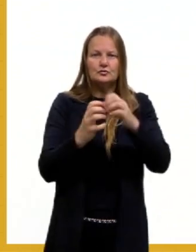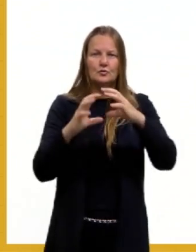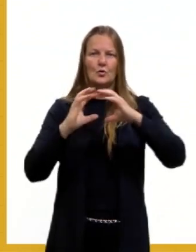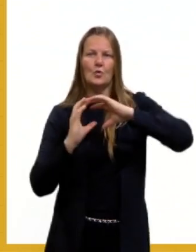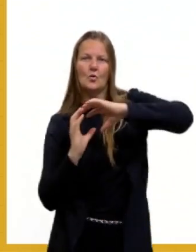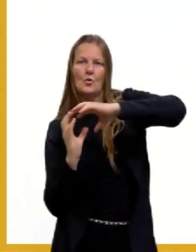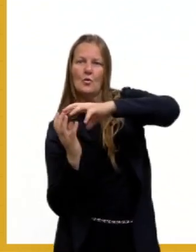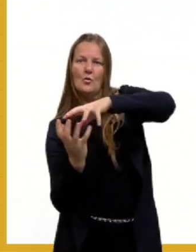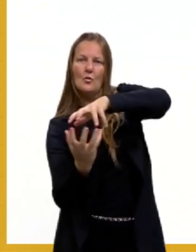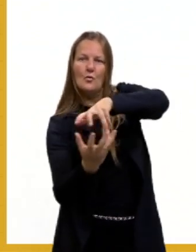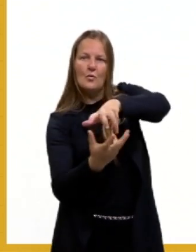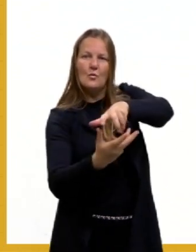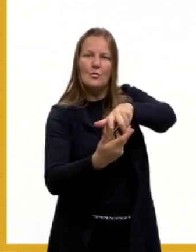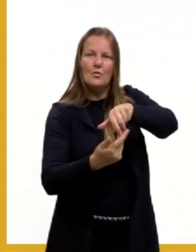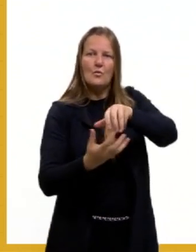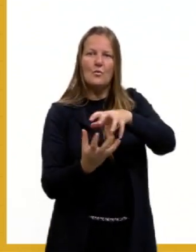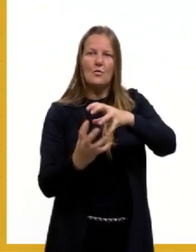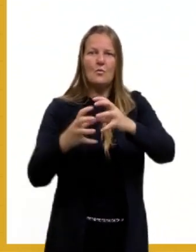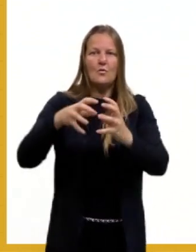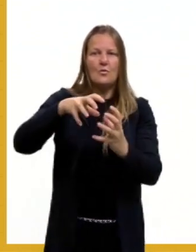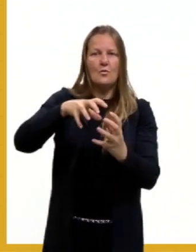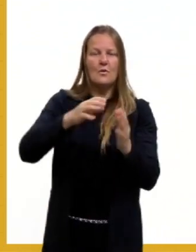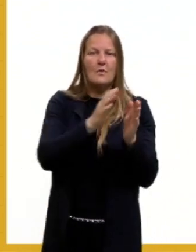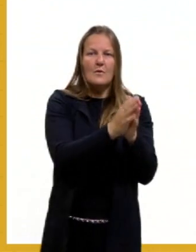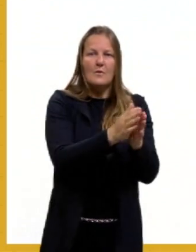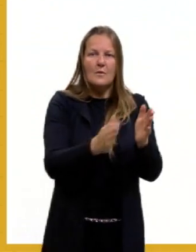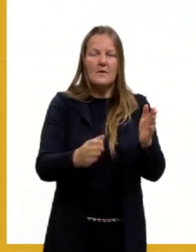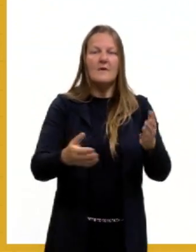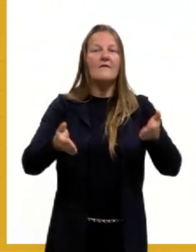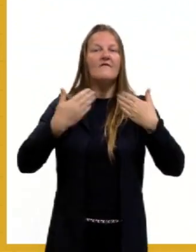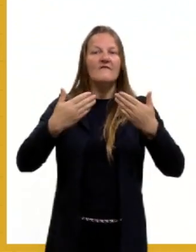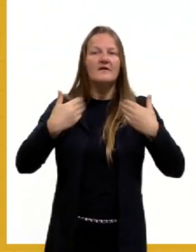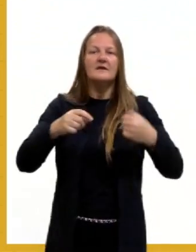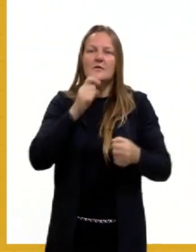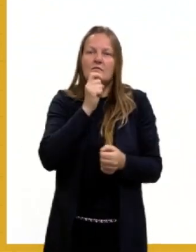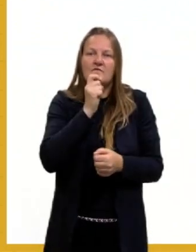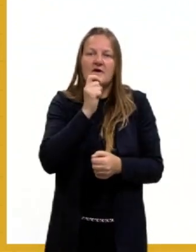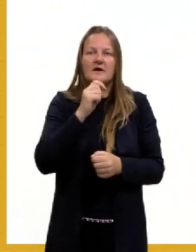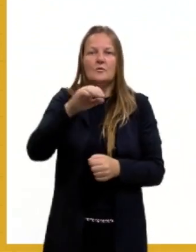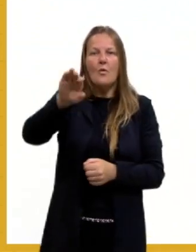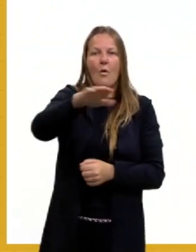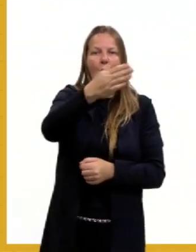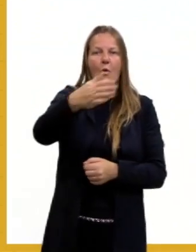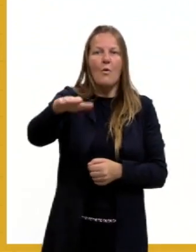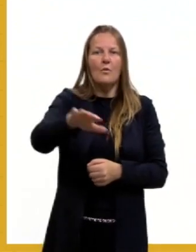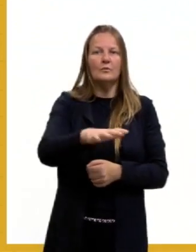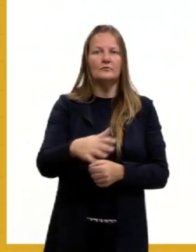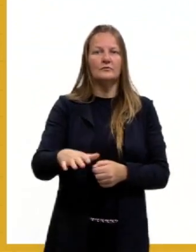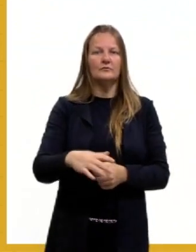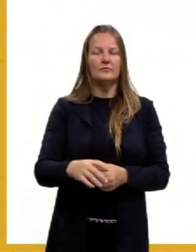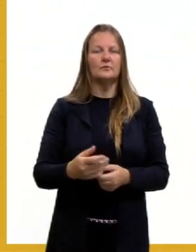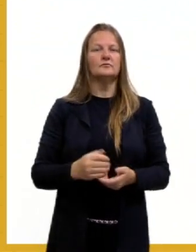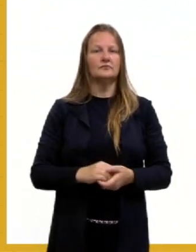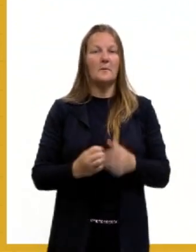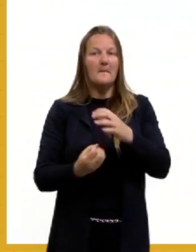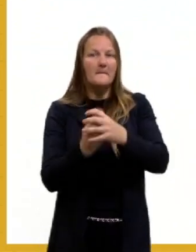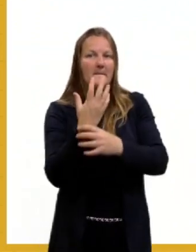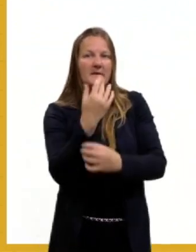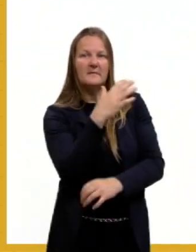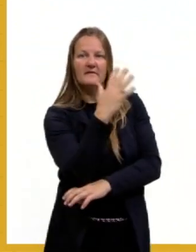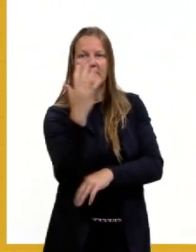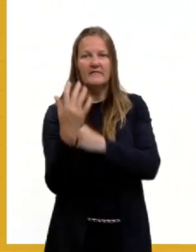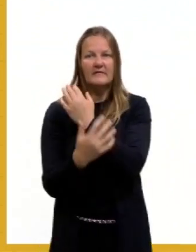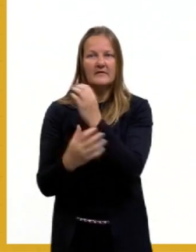nós vamos ter as estações do ano, tá, gurizada? E aí, como eu falei para vocês, nós vamos ter os fuso horários para